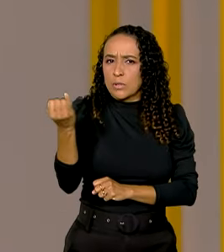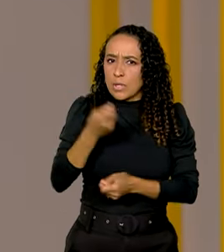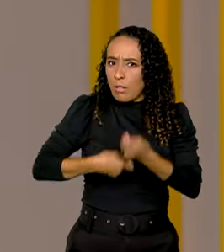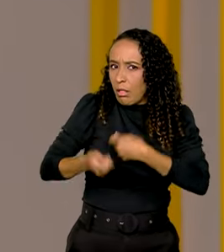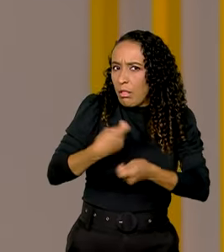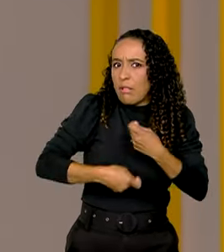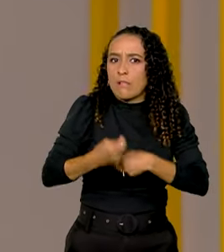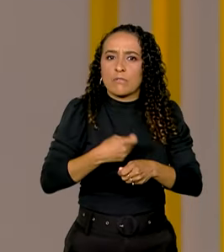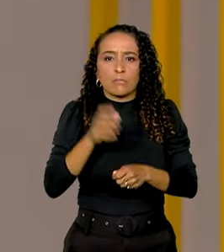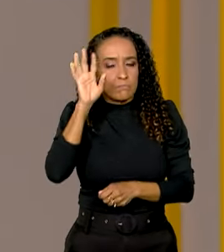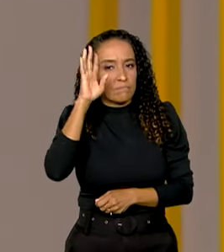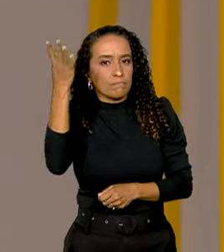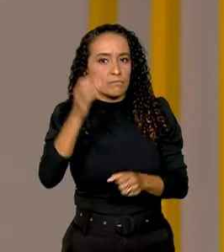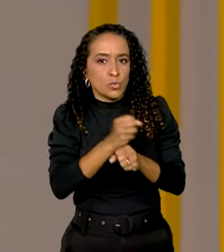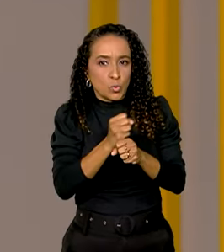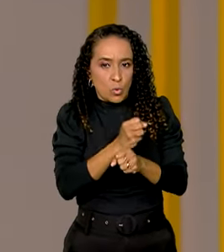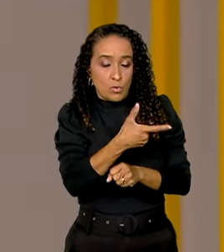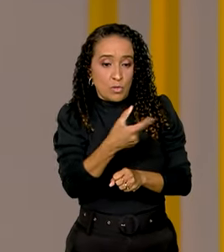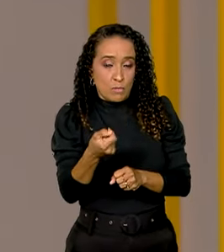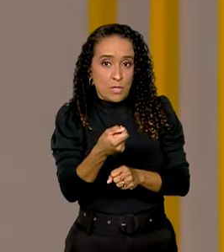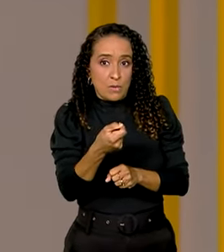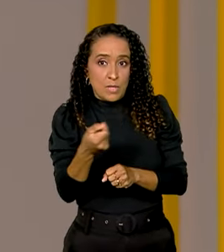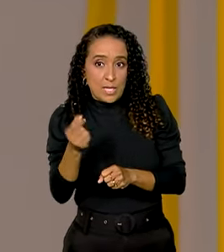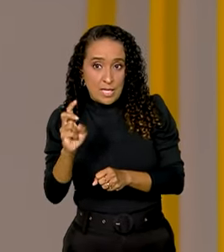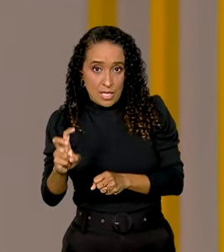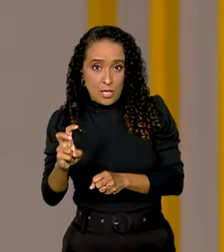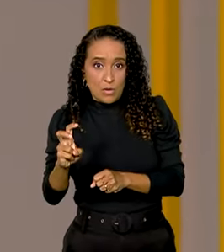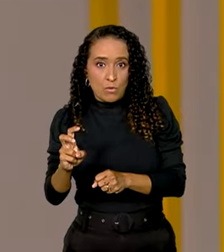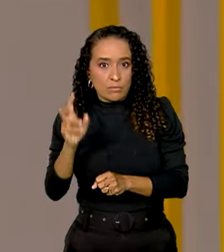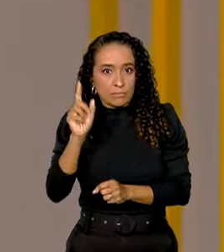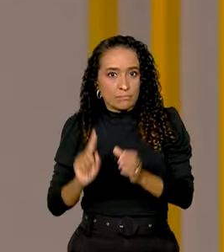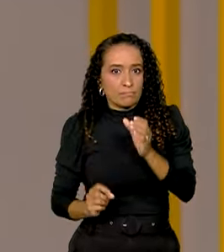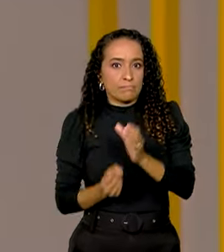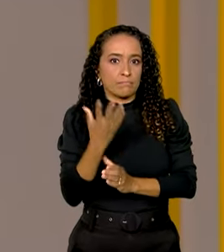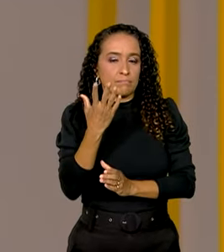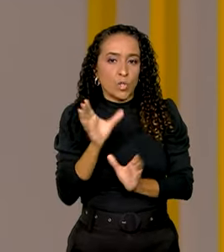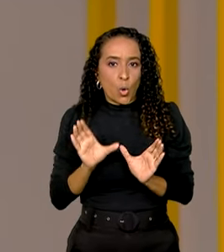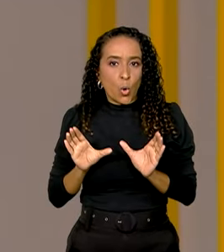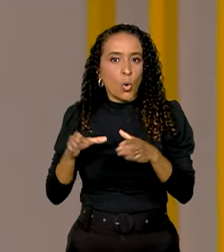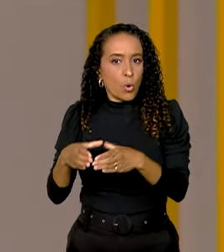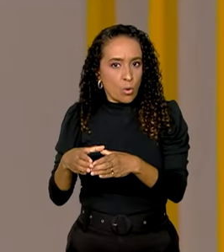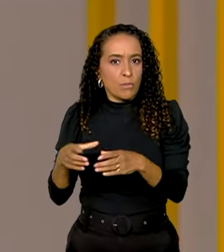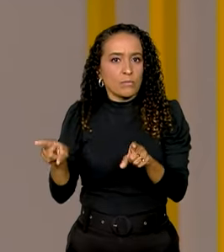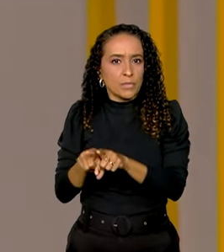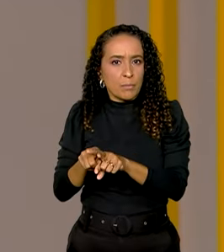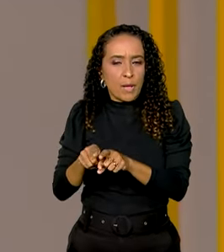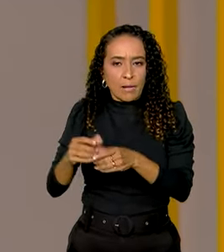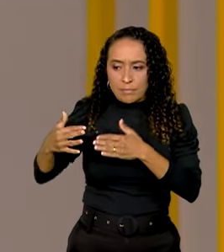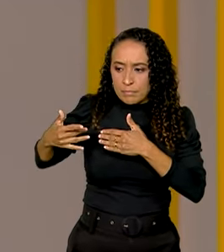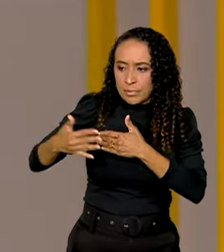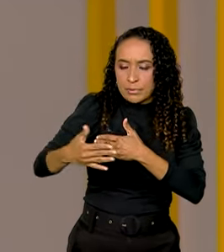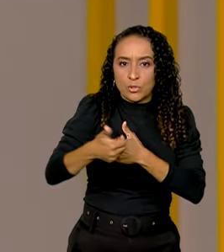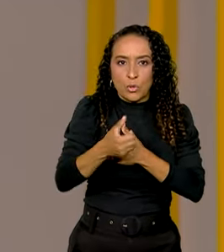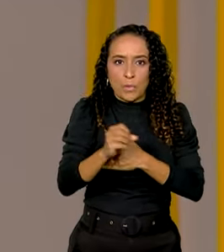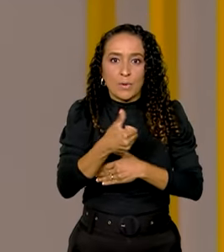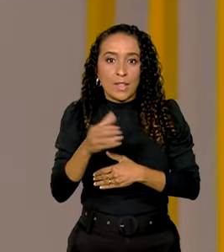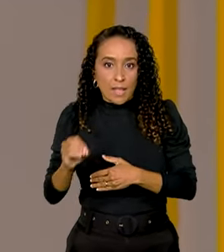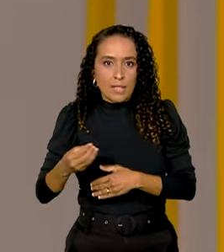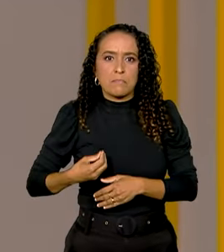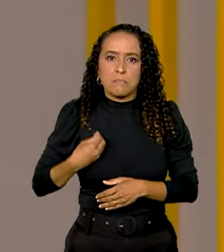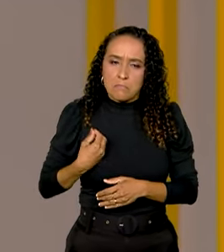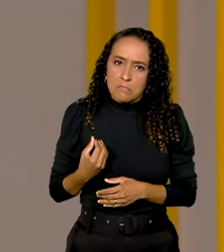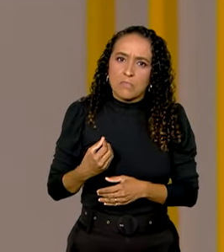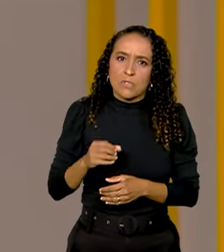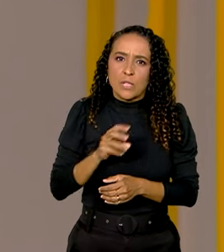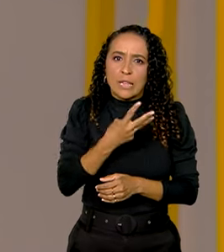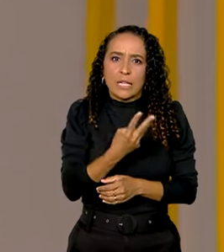negociações que resultaram em 2005 na criação da comissão e desde 2010 está presente entre